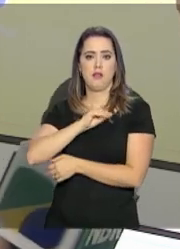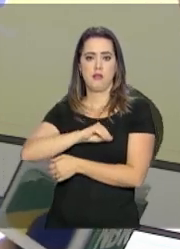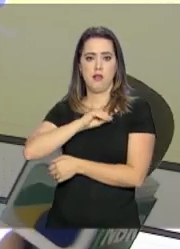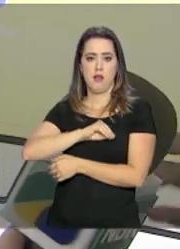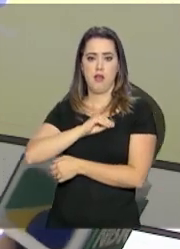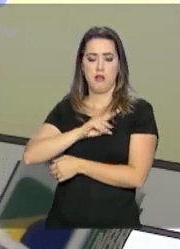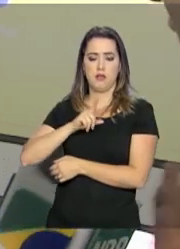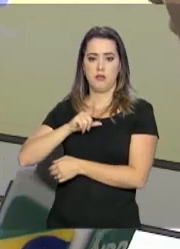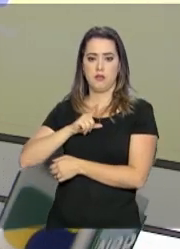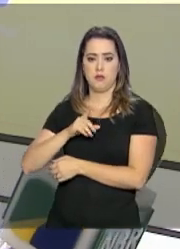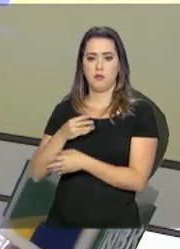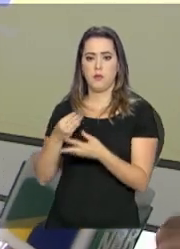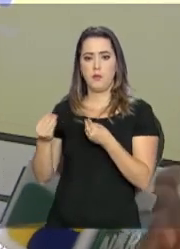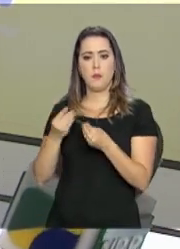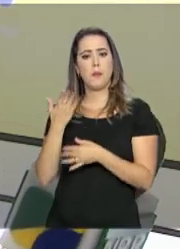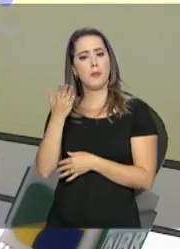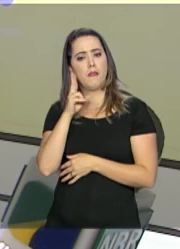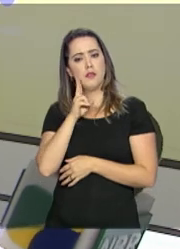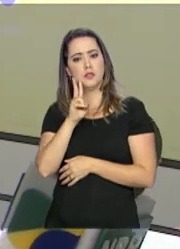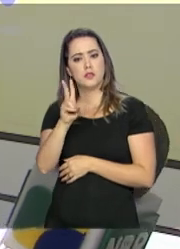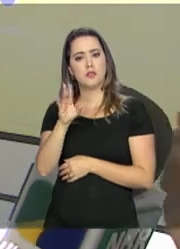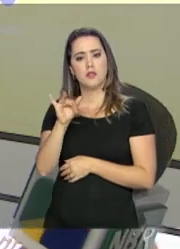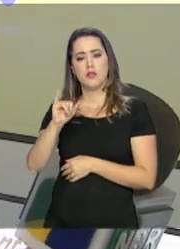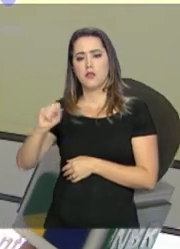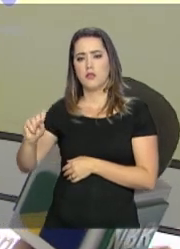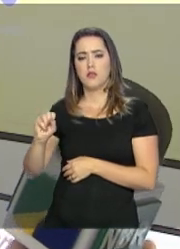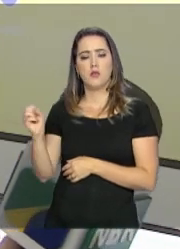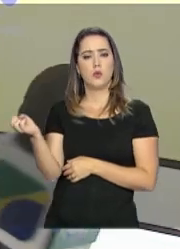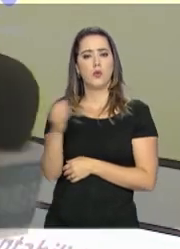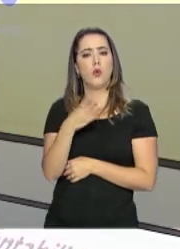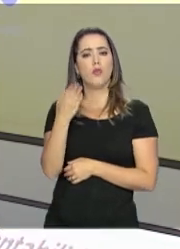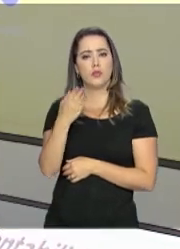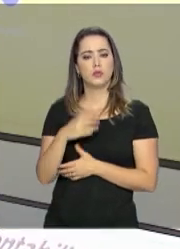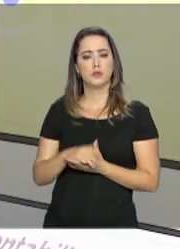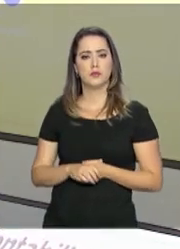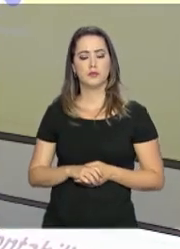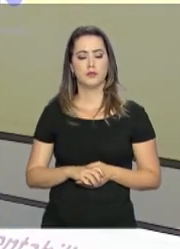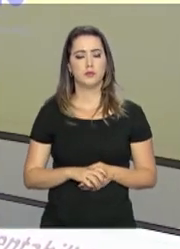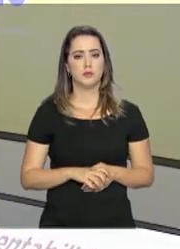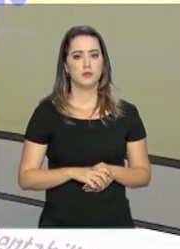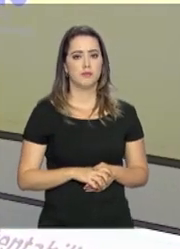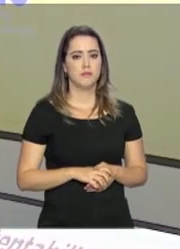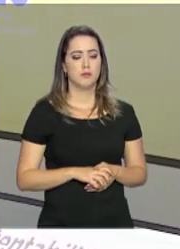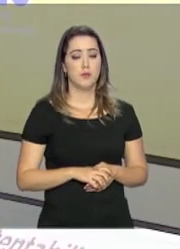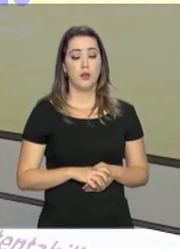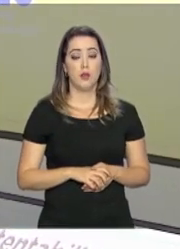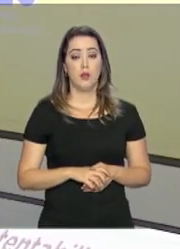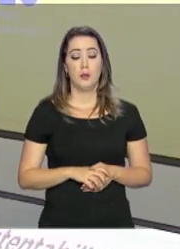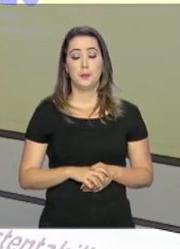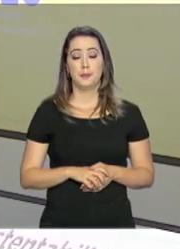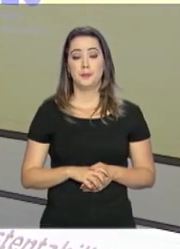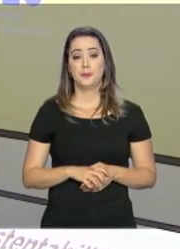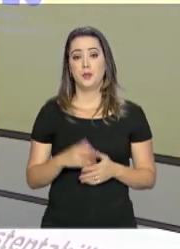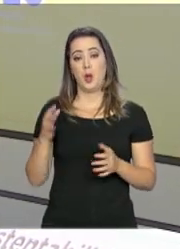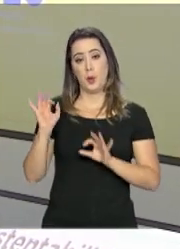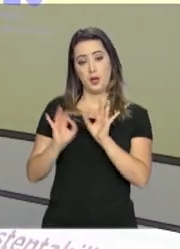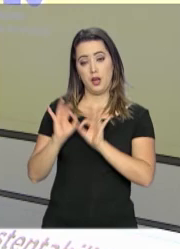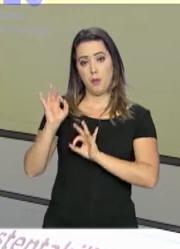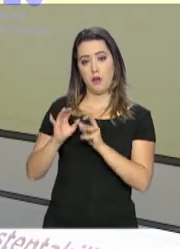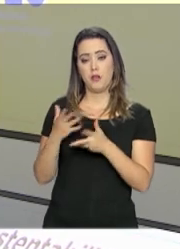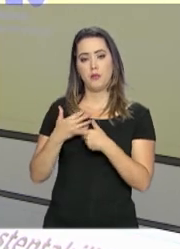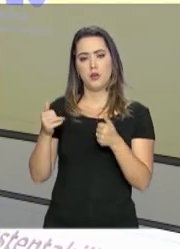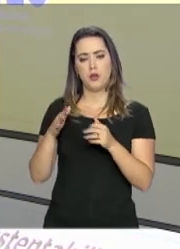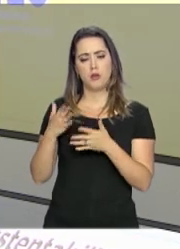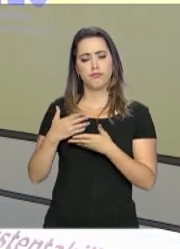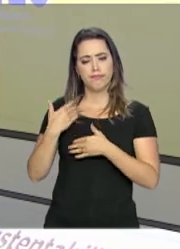Como que o senhor analisa o FIES, esse novo FIES? O programa foi remodelado, está mais